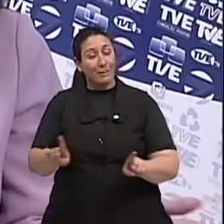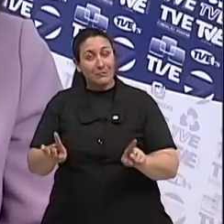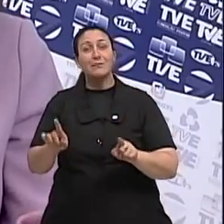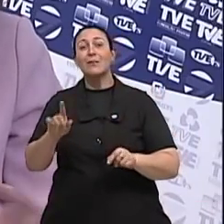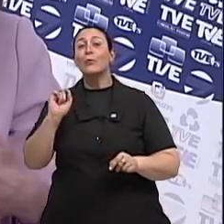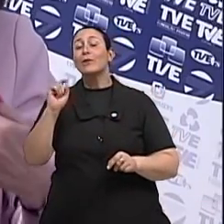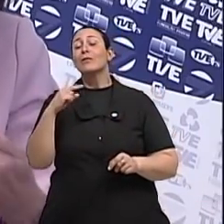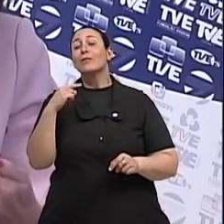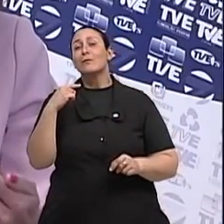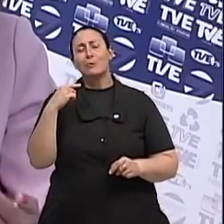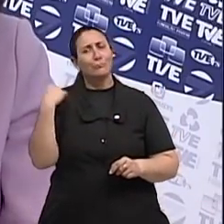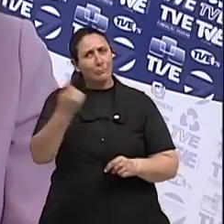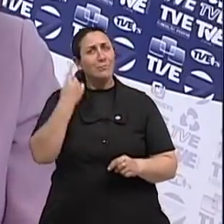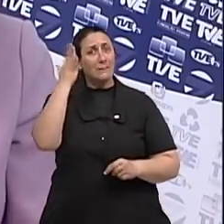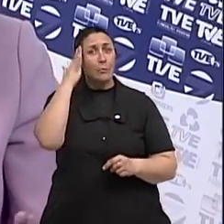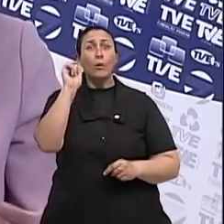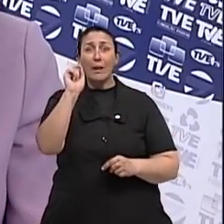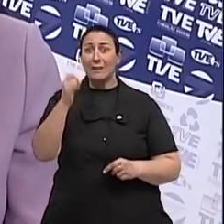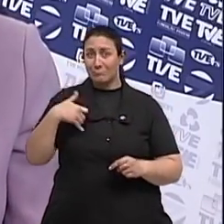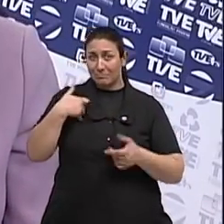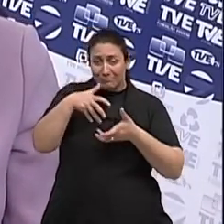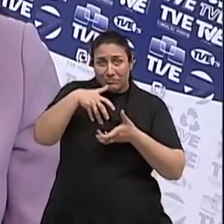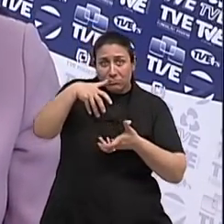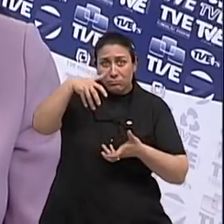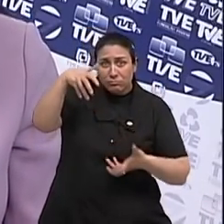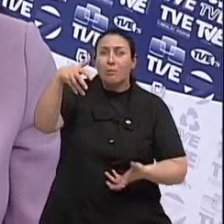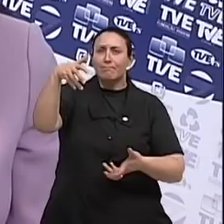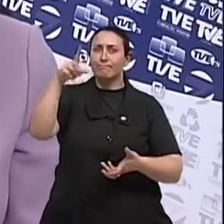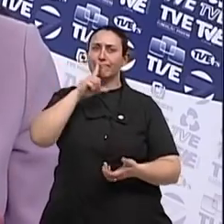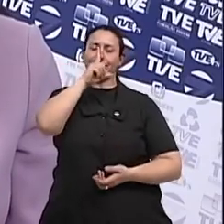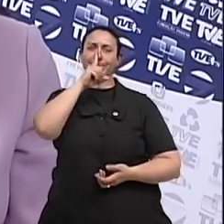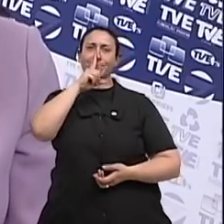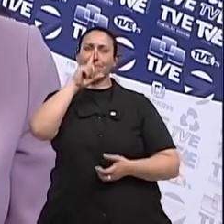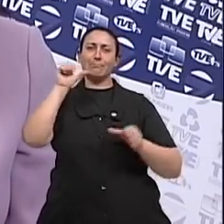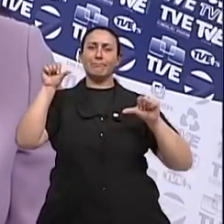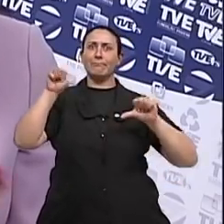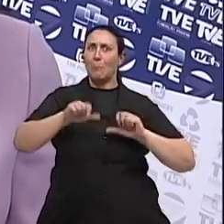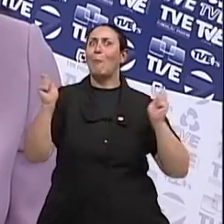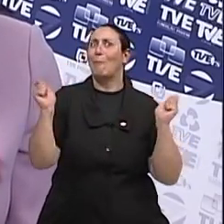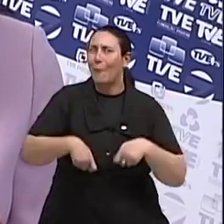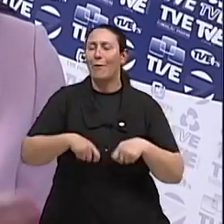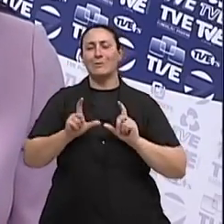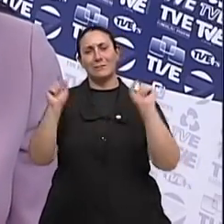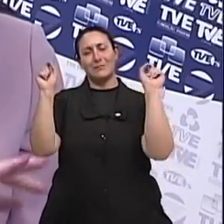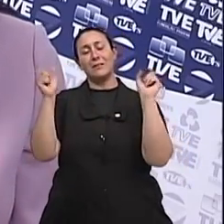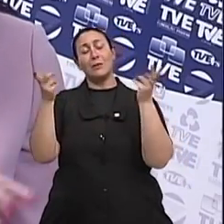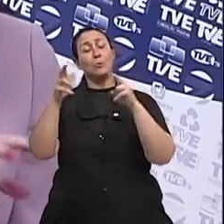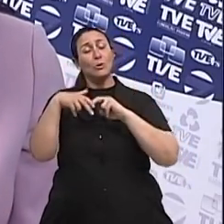falando aqui, que quanto mais idade, mais risco temos. E a gente conhece outros riscos. Então,